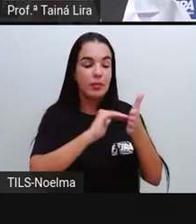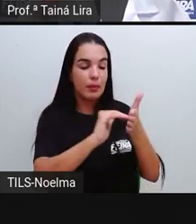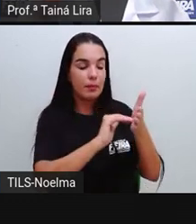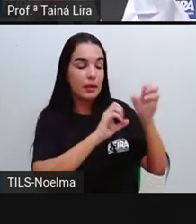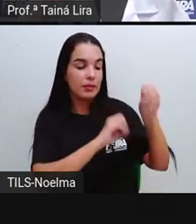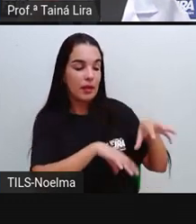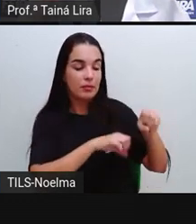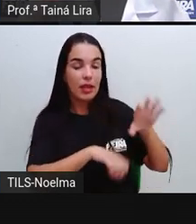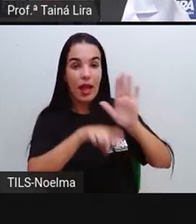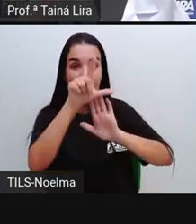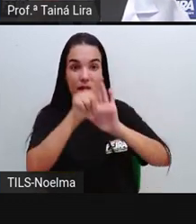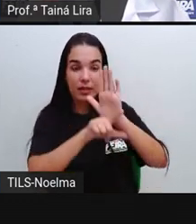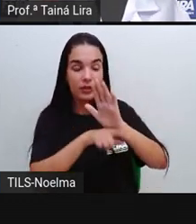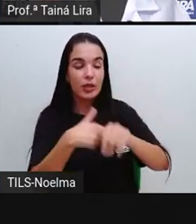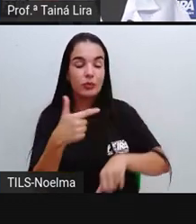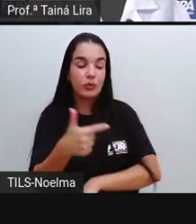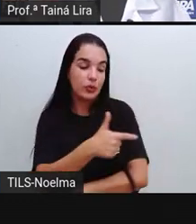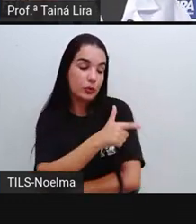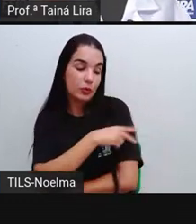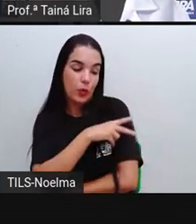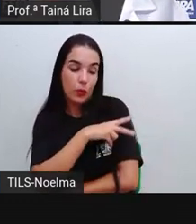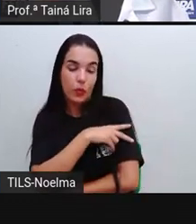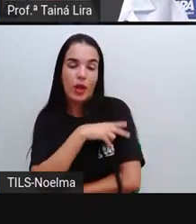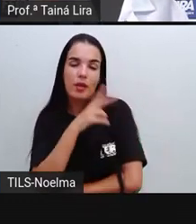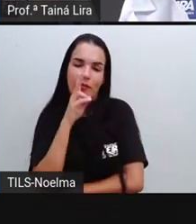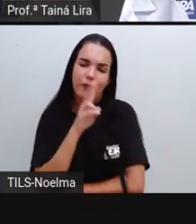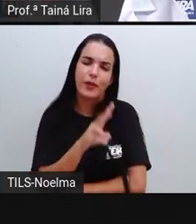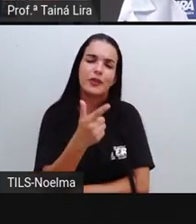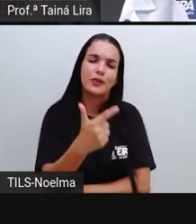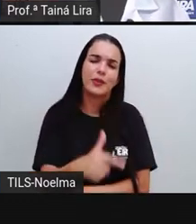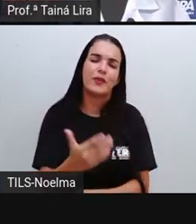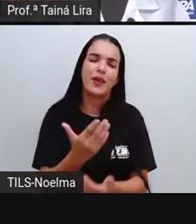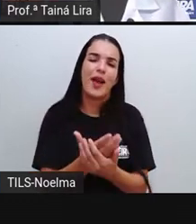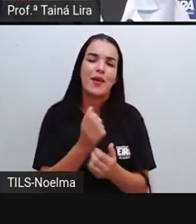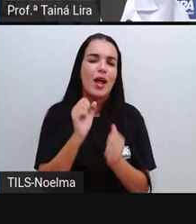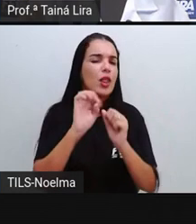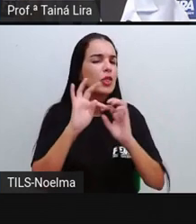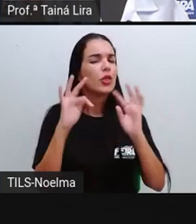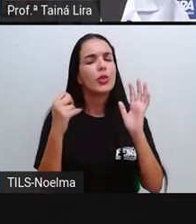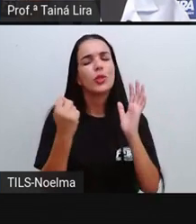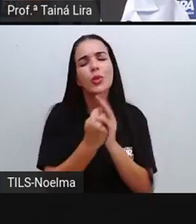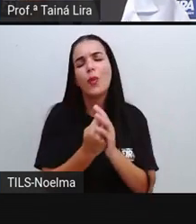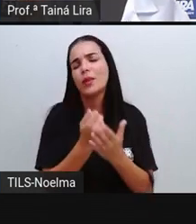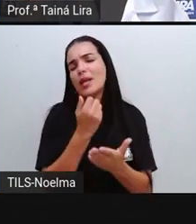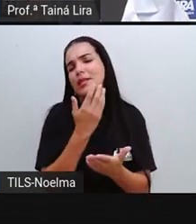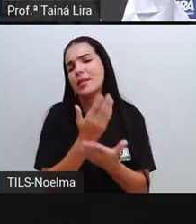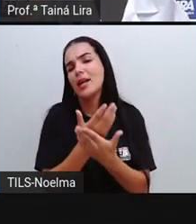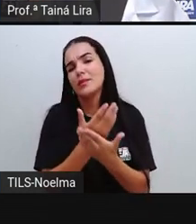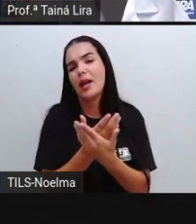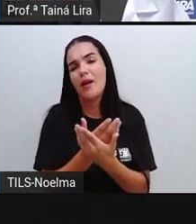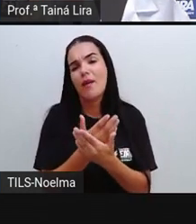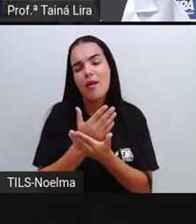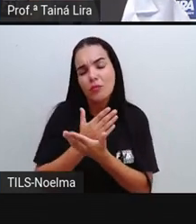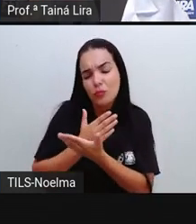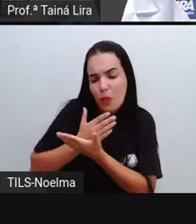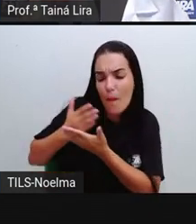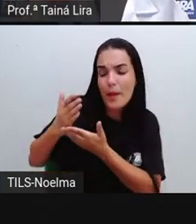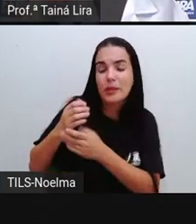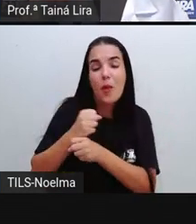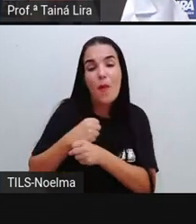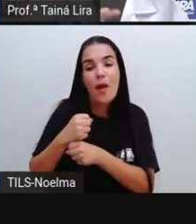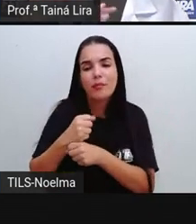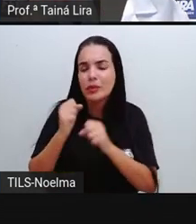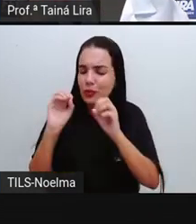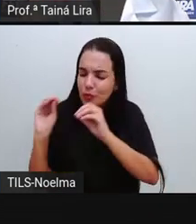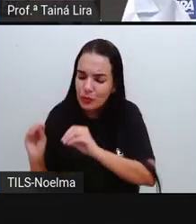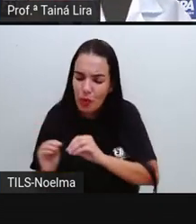procura a playlist do segundo ano e assiste essa aula novamente. Todas as aulas, desde o início do ano letivo até hoje, estão